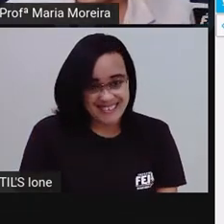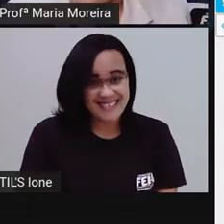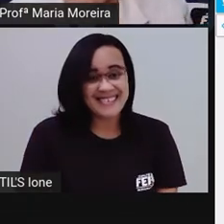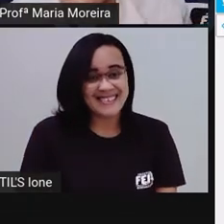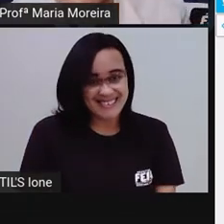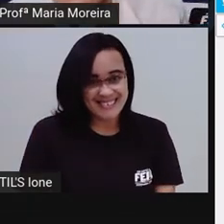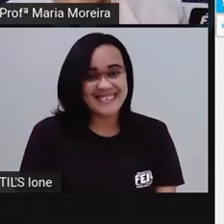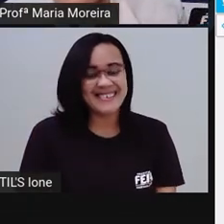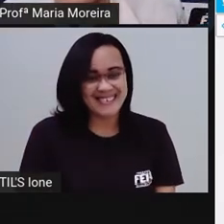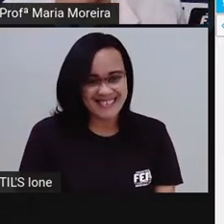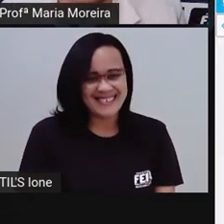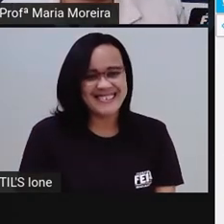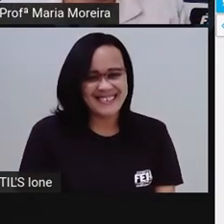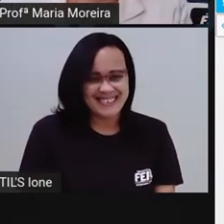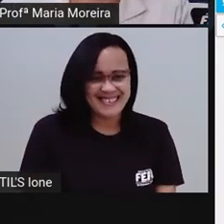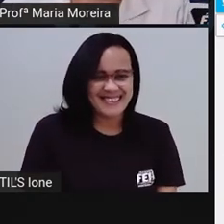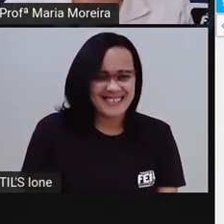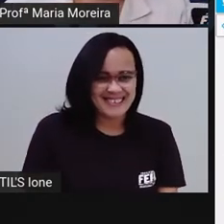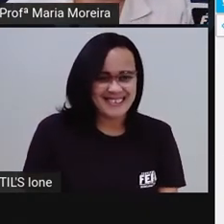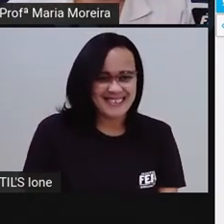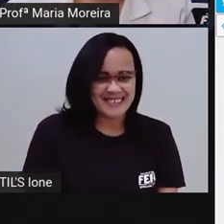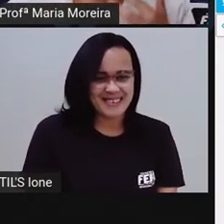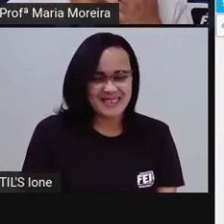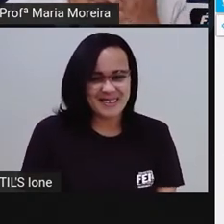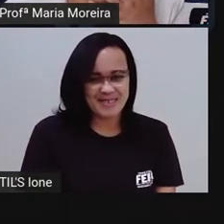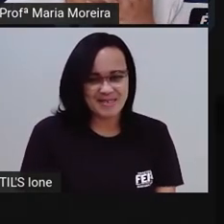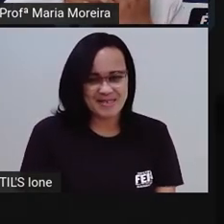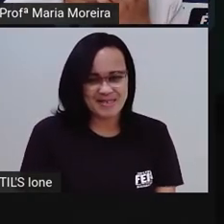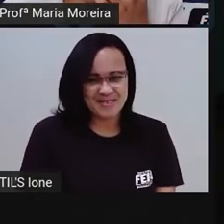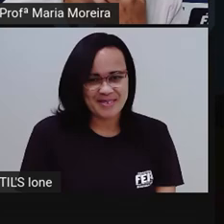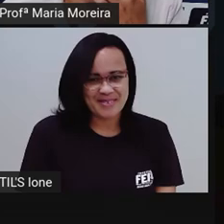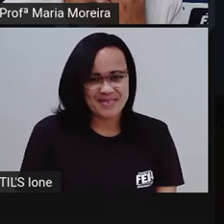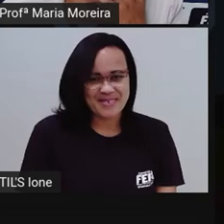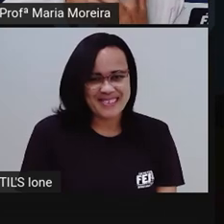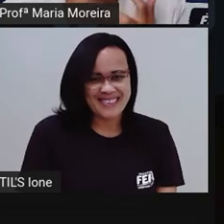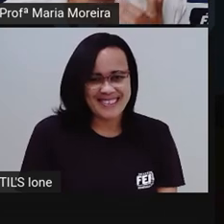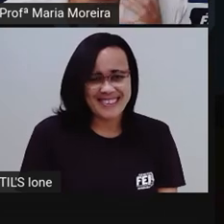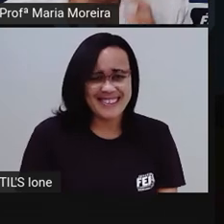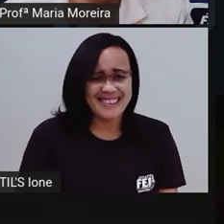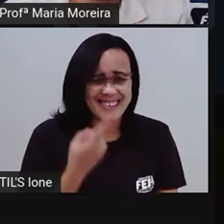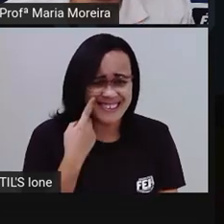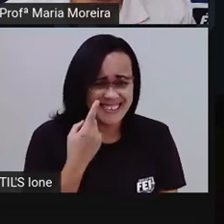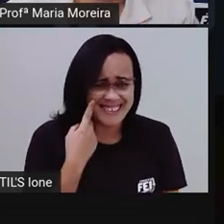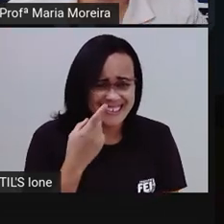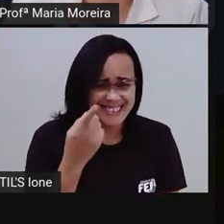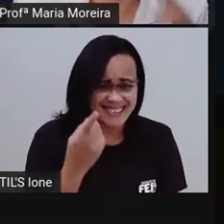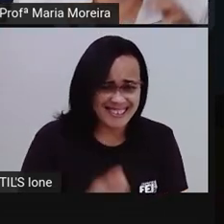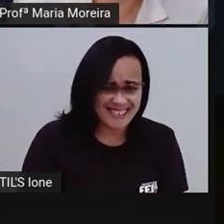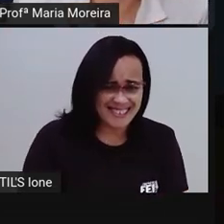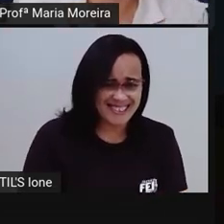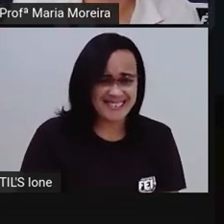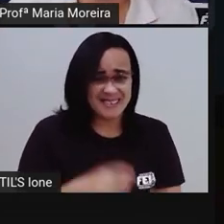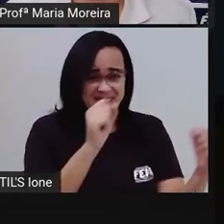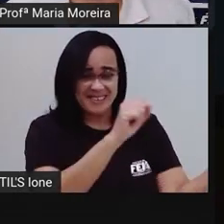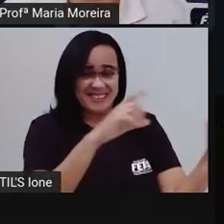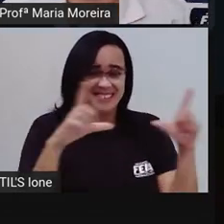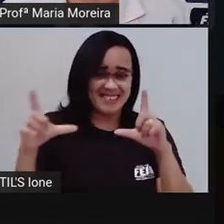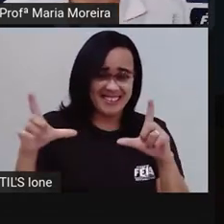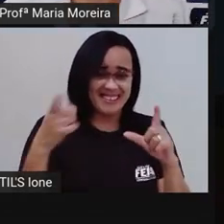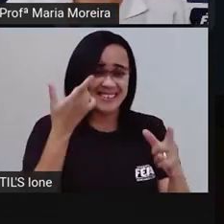Pedro apareceu para a gente! Eu falei para o Avonha, ele disse, eita, a Avonha está vindo aí, eu vou botar o slide. Foi isso, eu tenho